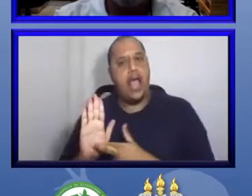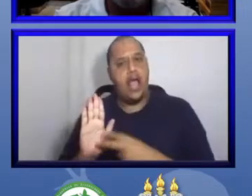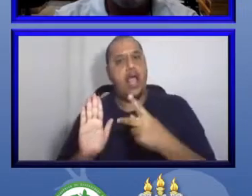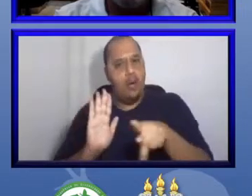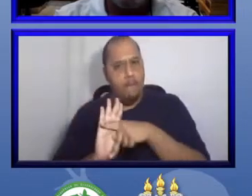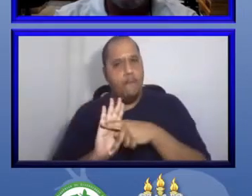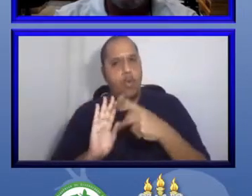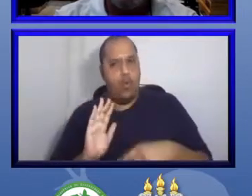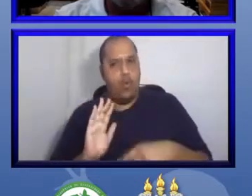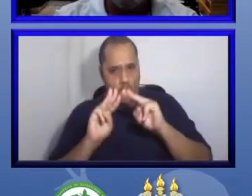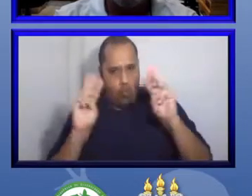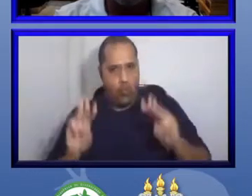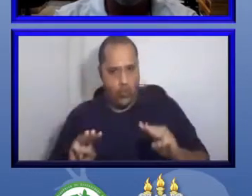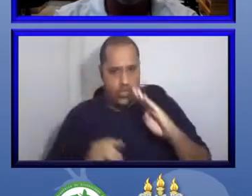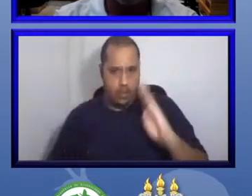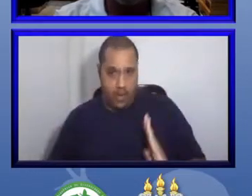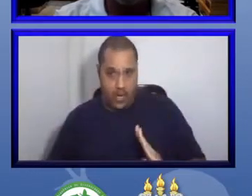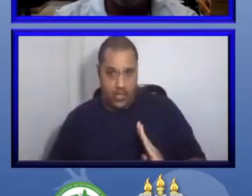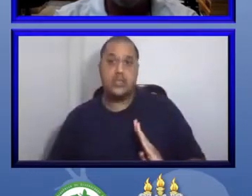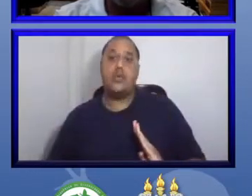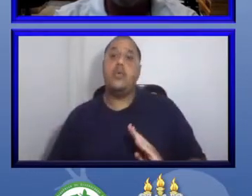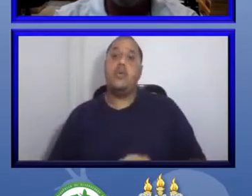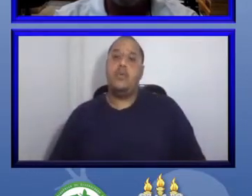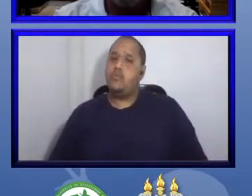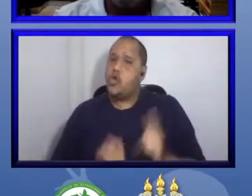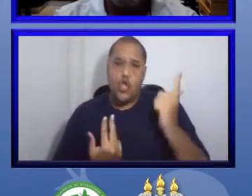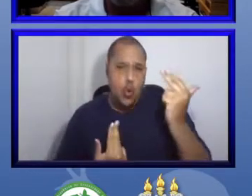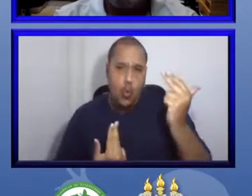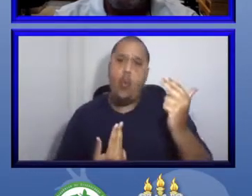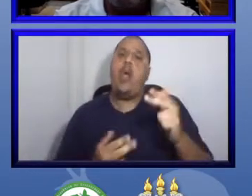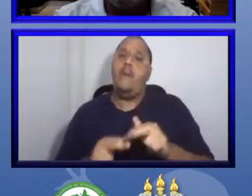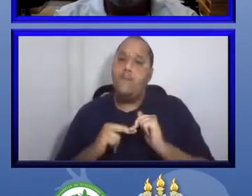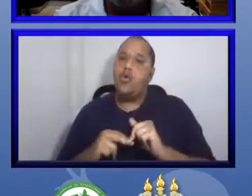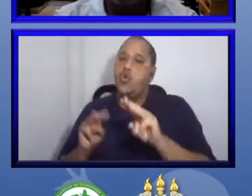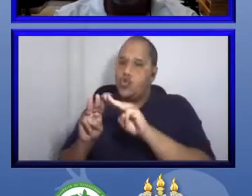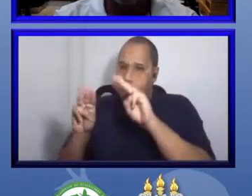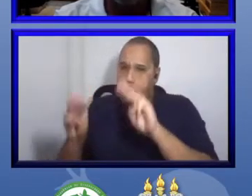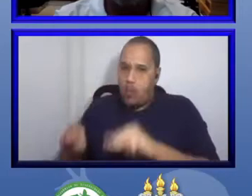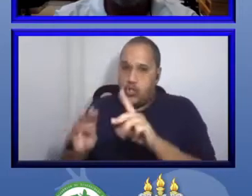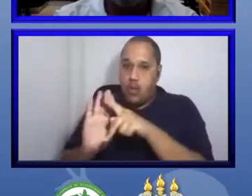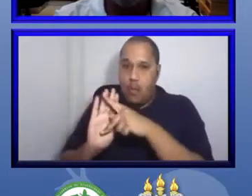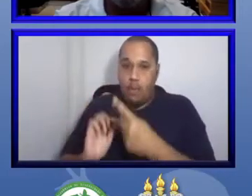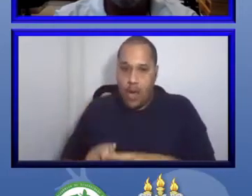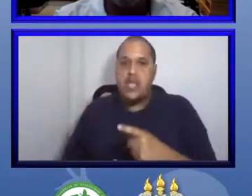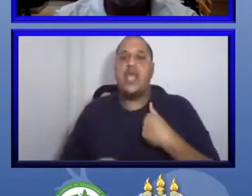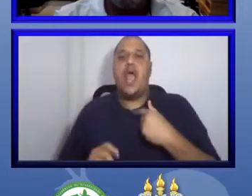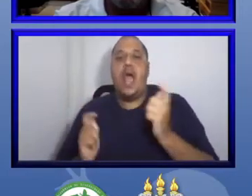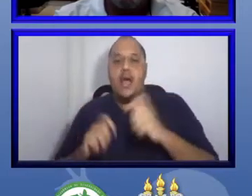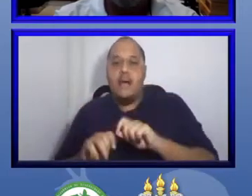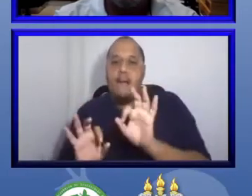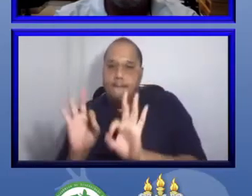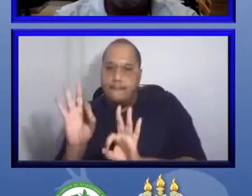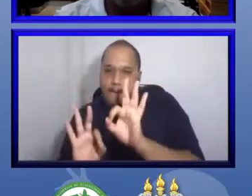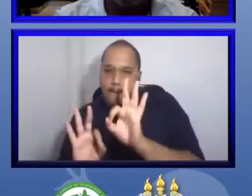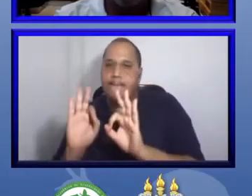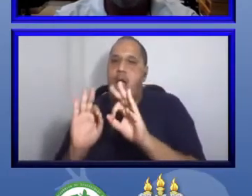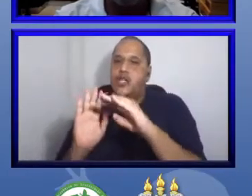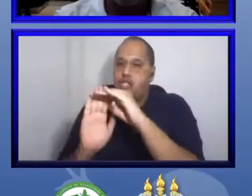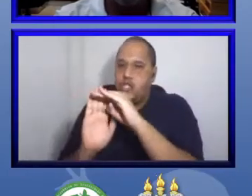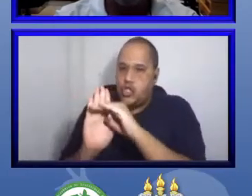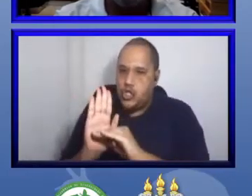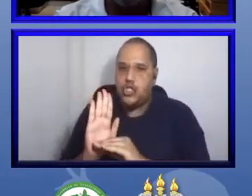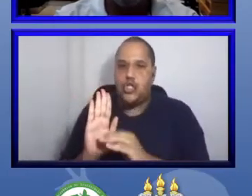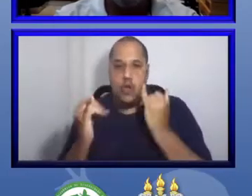ir até esses museus e gerar o mesmo tipo de informação, pegar